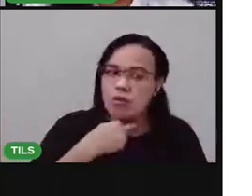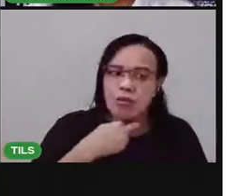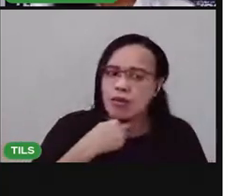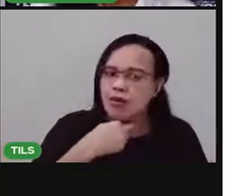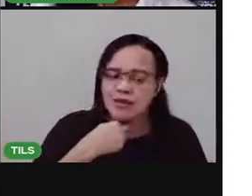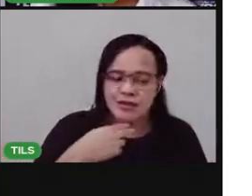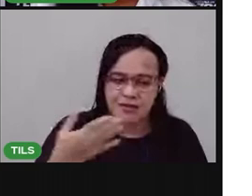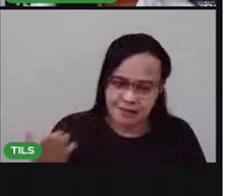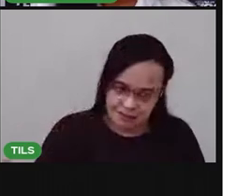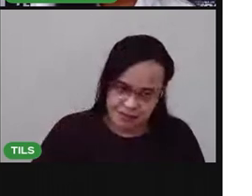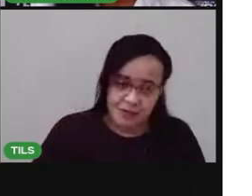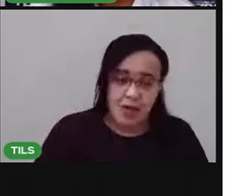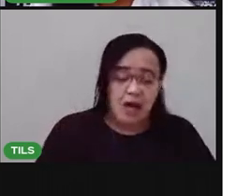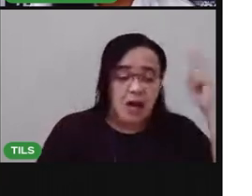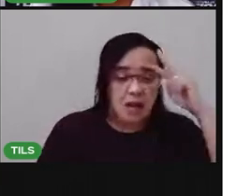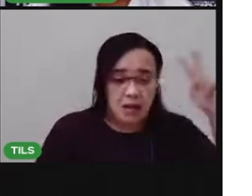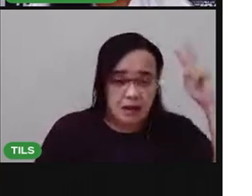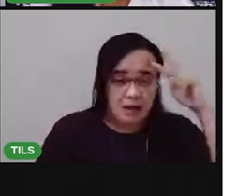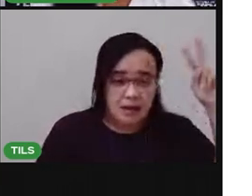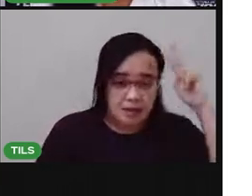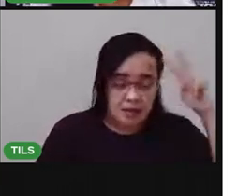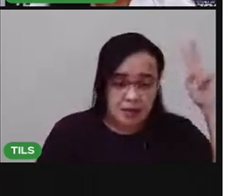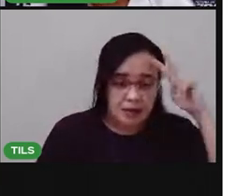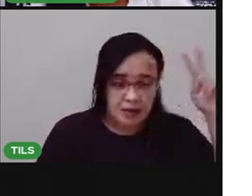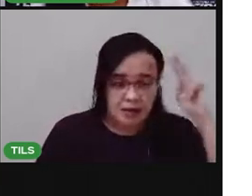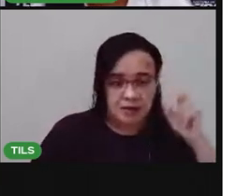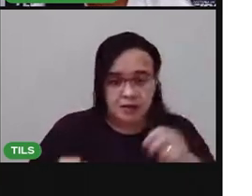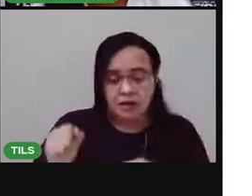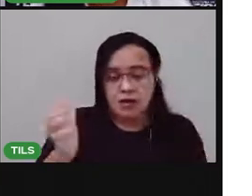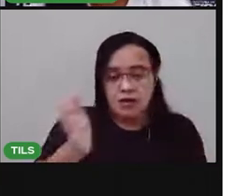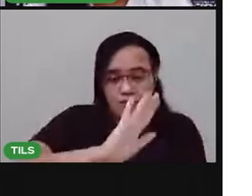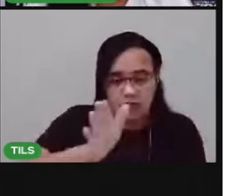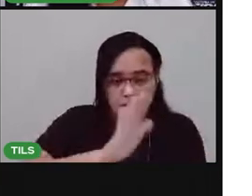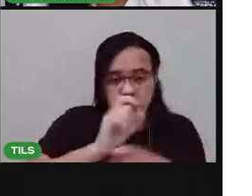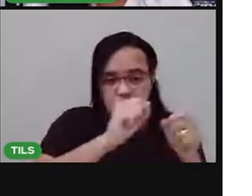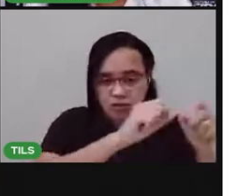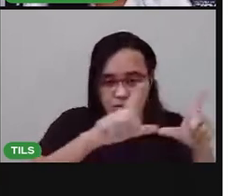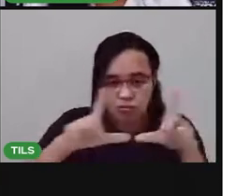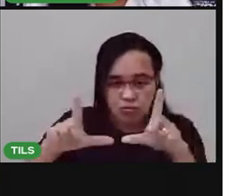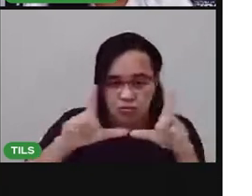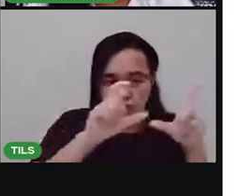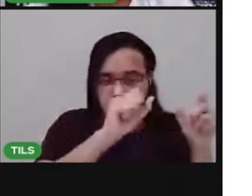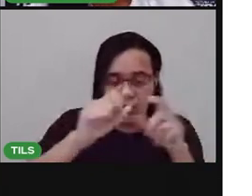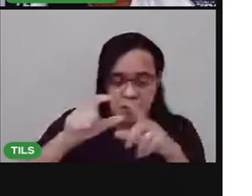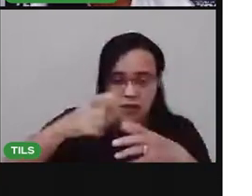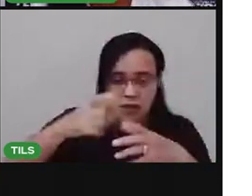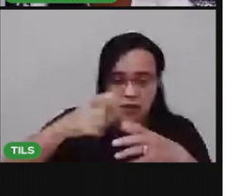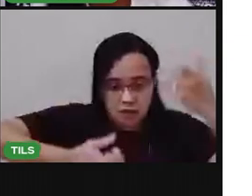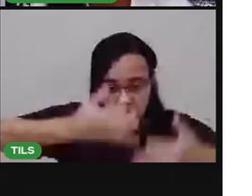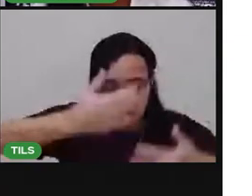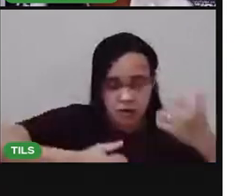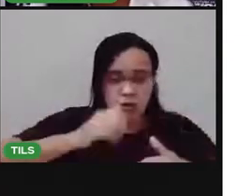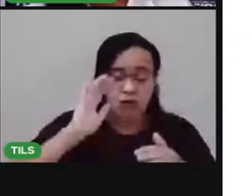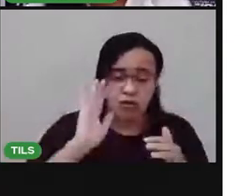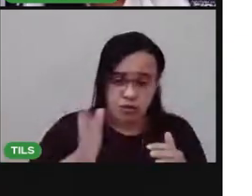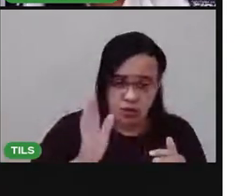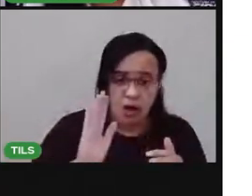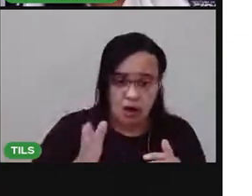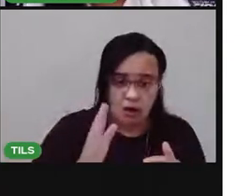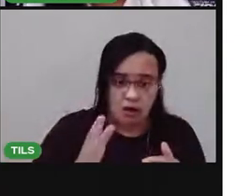Lembra aquele símbolo do risco de chama. Risco de choque. Risco de alerta.